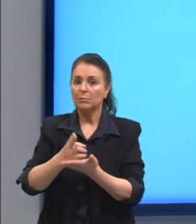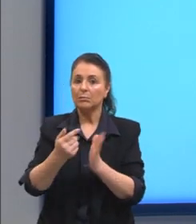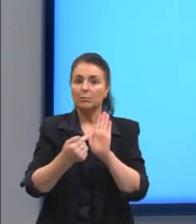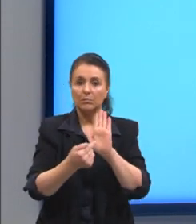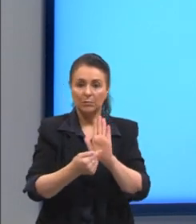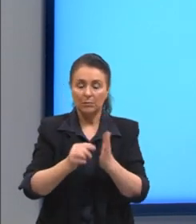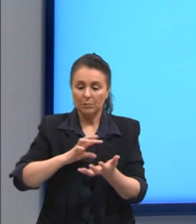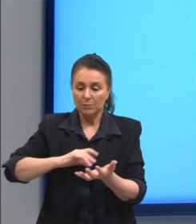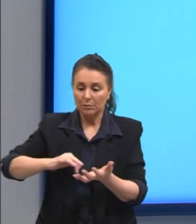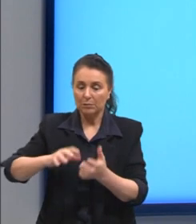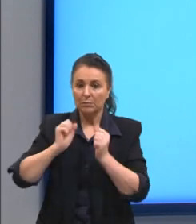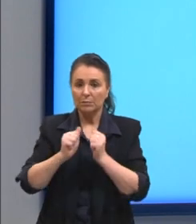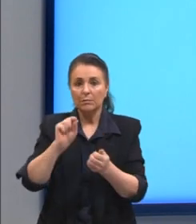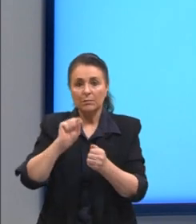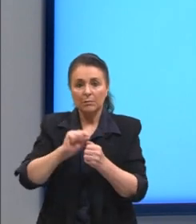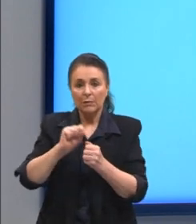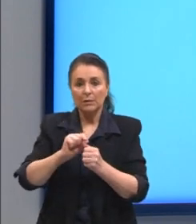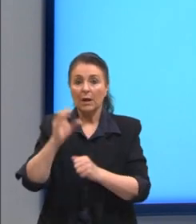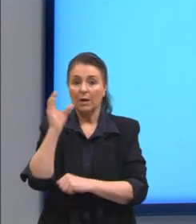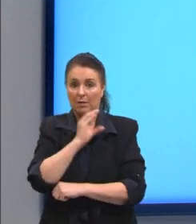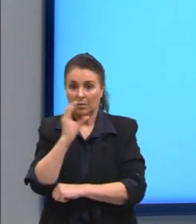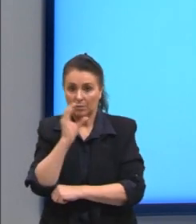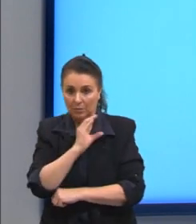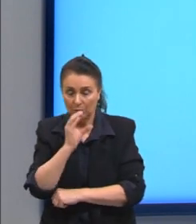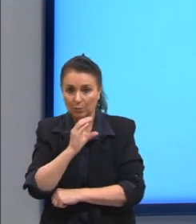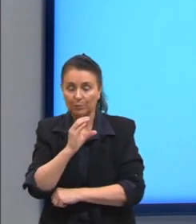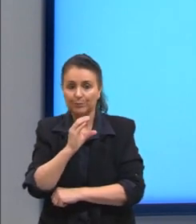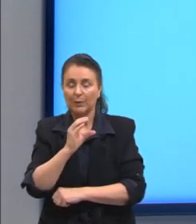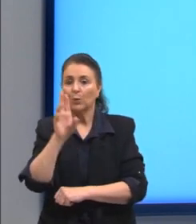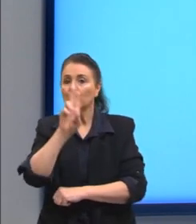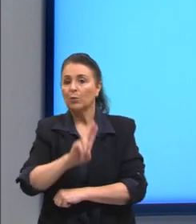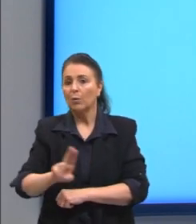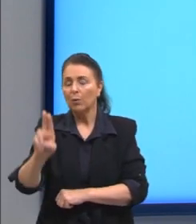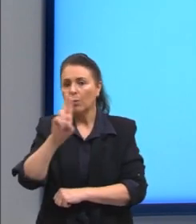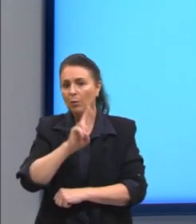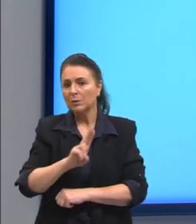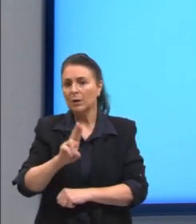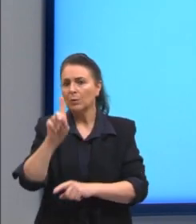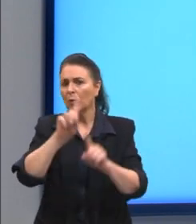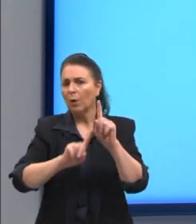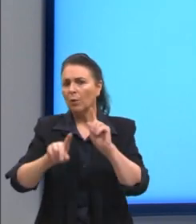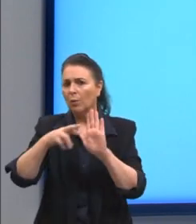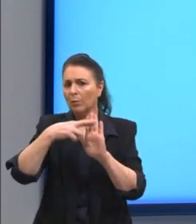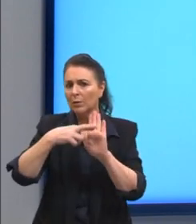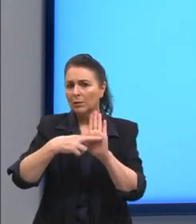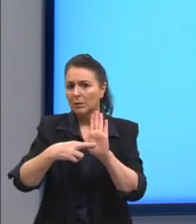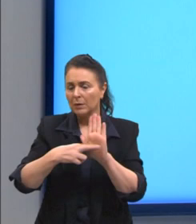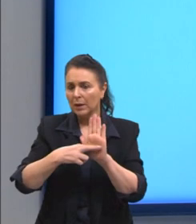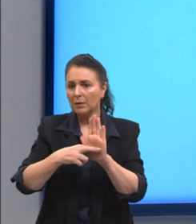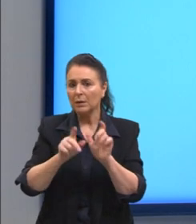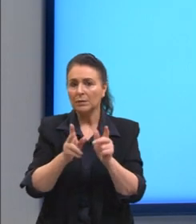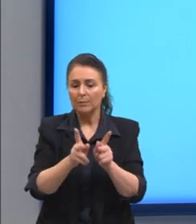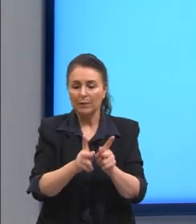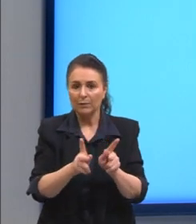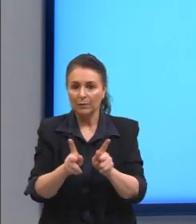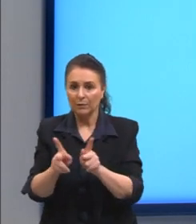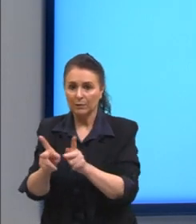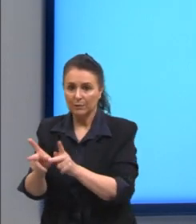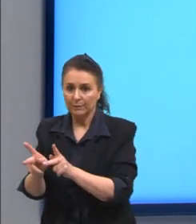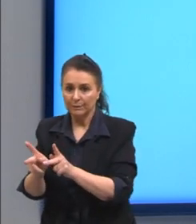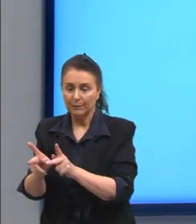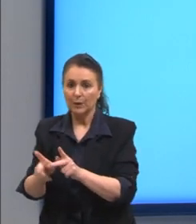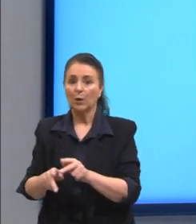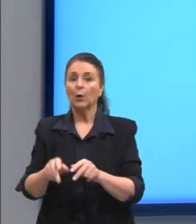desenvolvido de forma mais rápida ao se utilizar certas regras para a fatoração. O termo